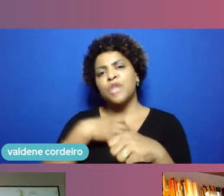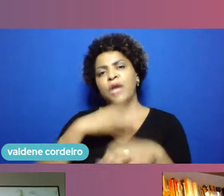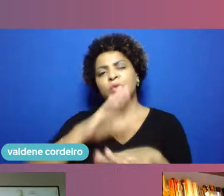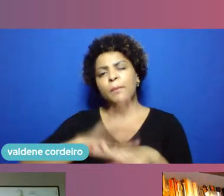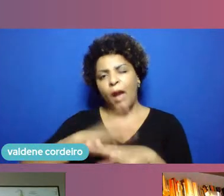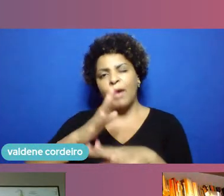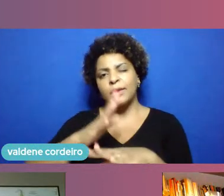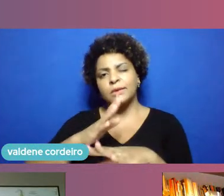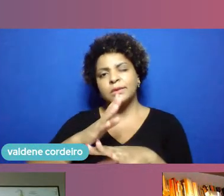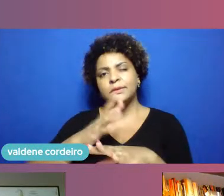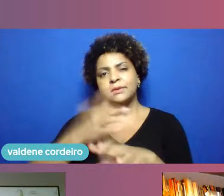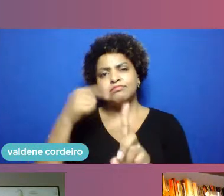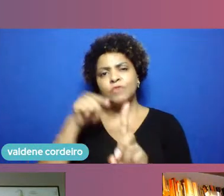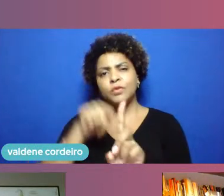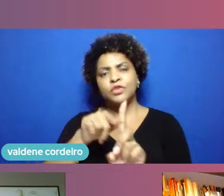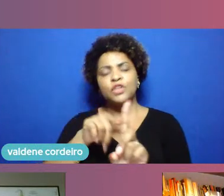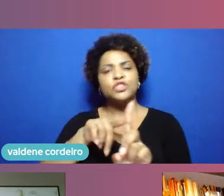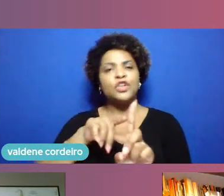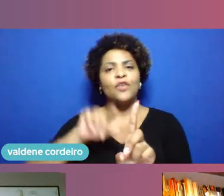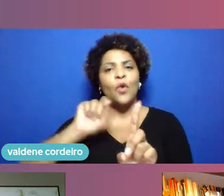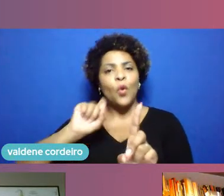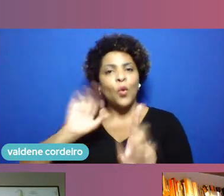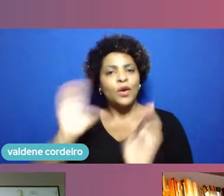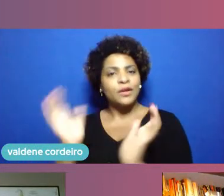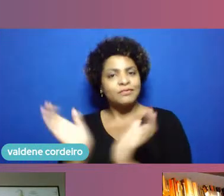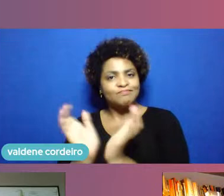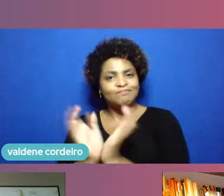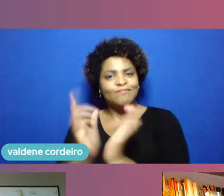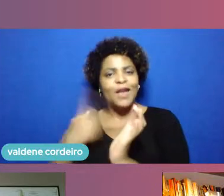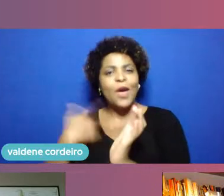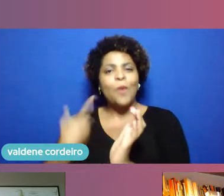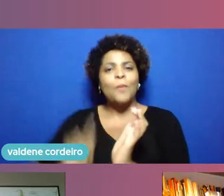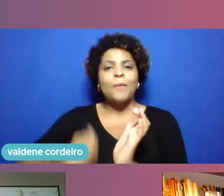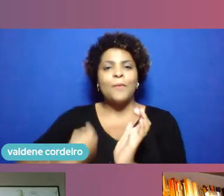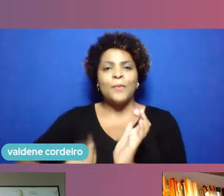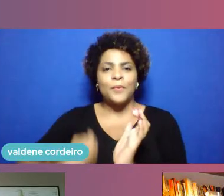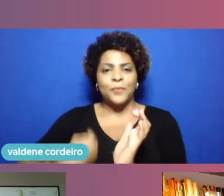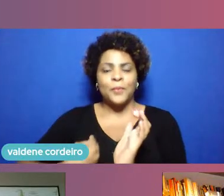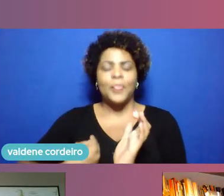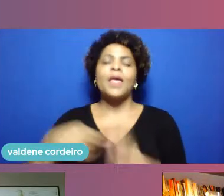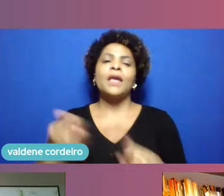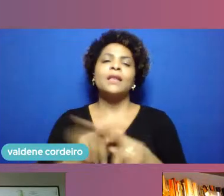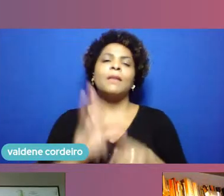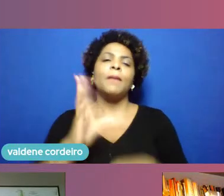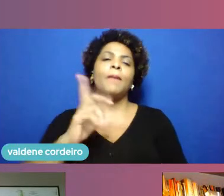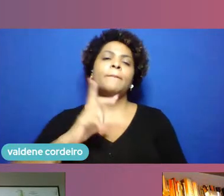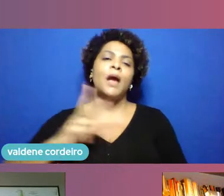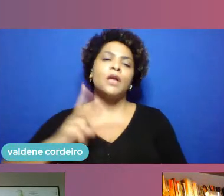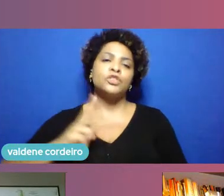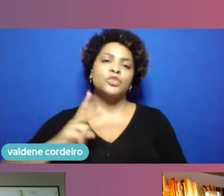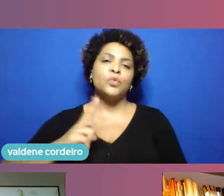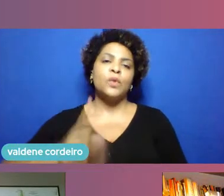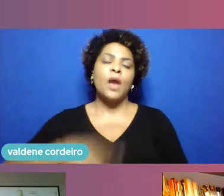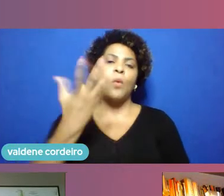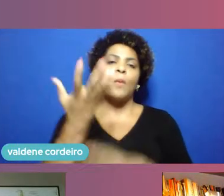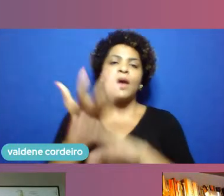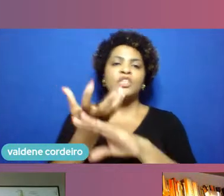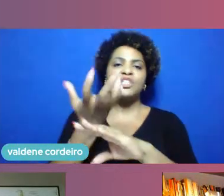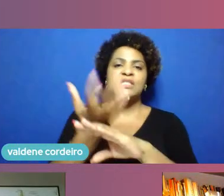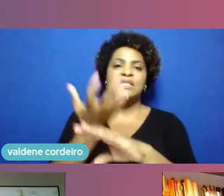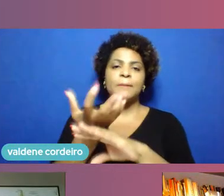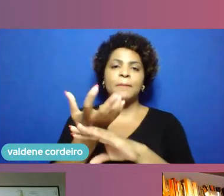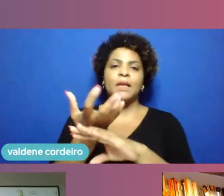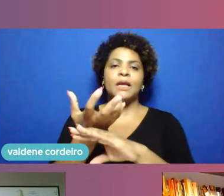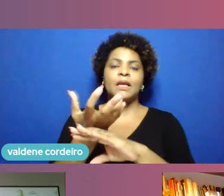daquelas que eu participo mais diretamente e em particular uma disciplina interdepartamental que nós